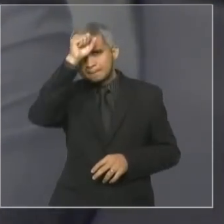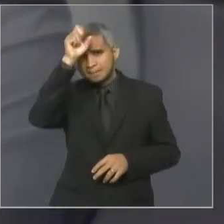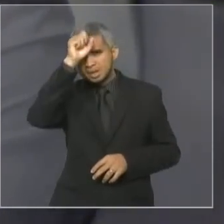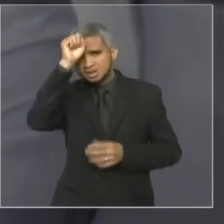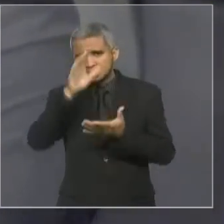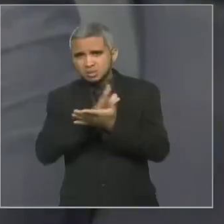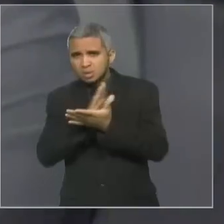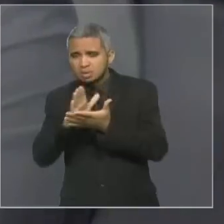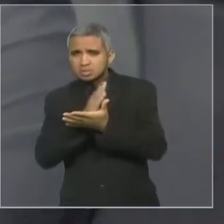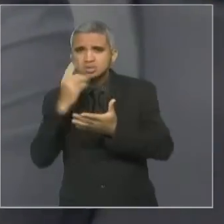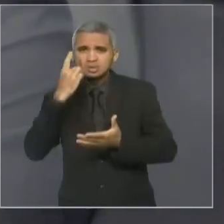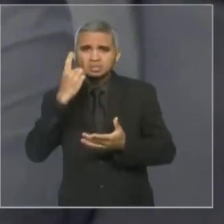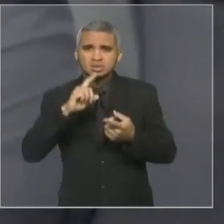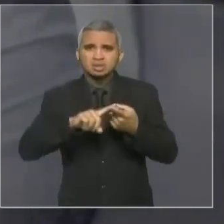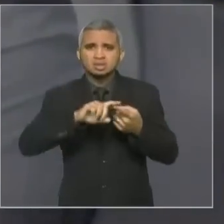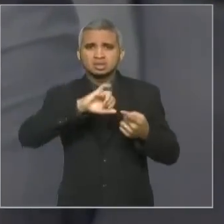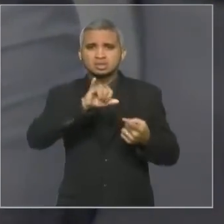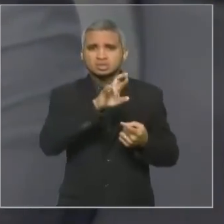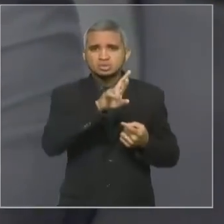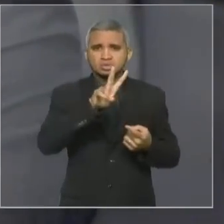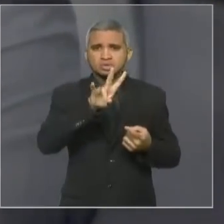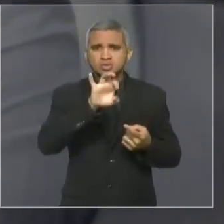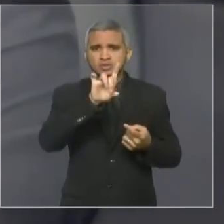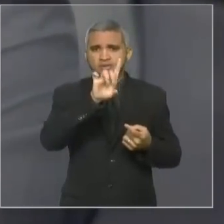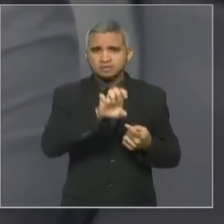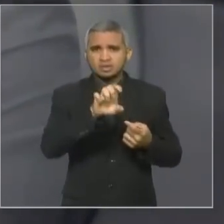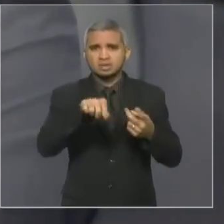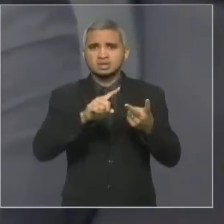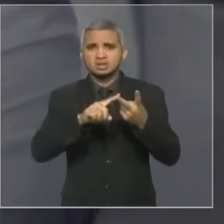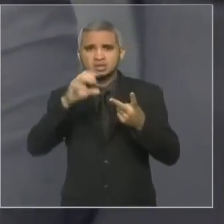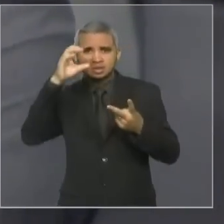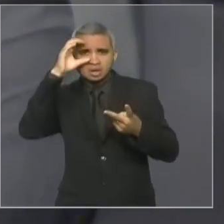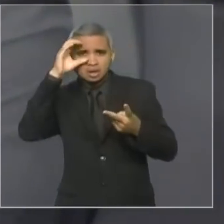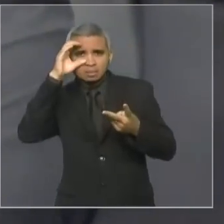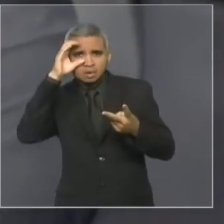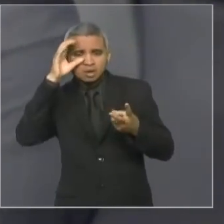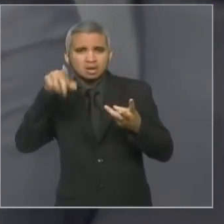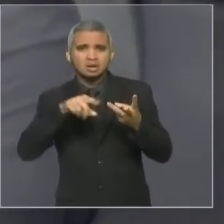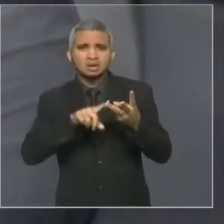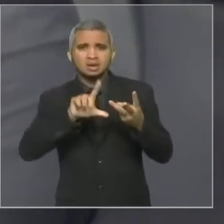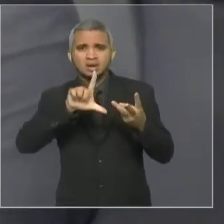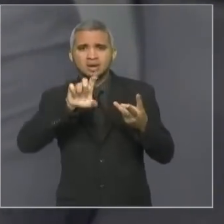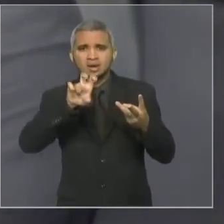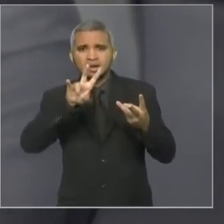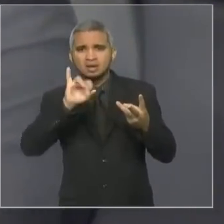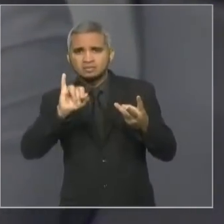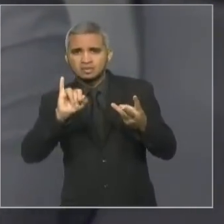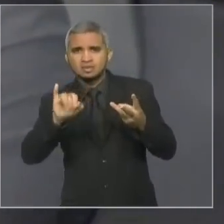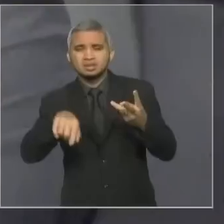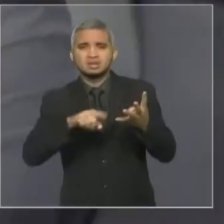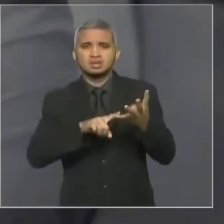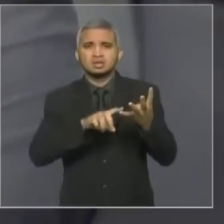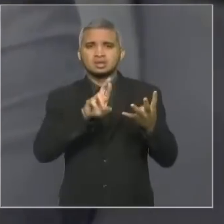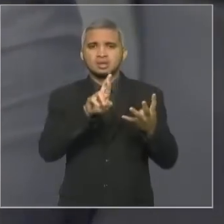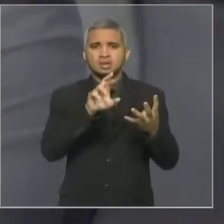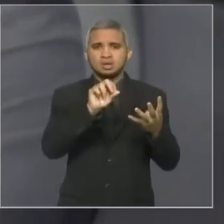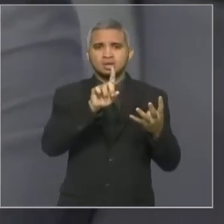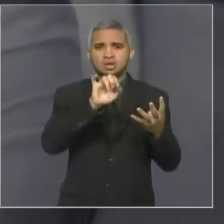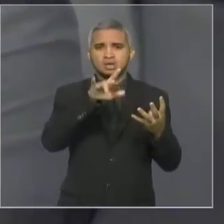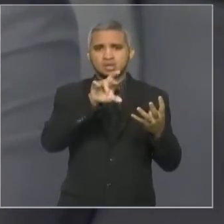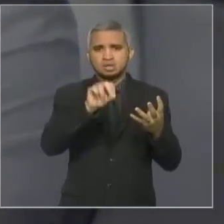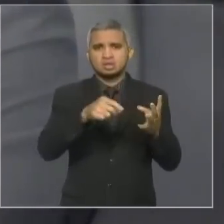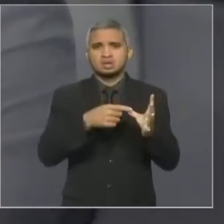deputado Cabo Campos, deputado Levi, deputado Rogério Cafeteira, Fábio Braga,